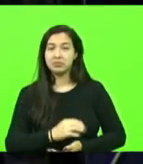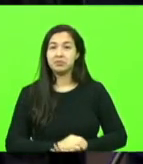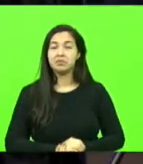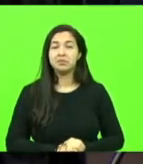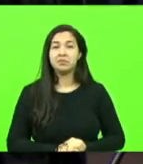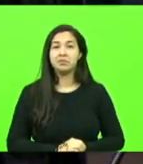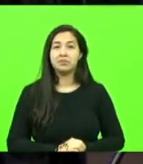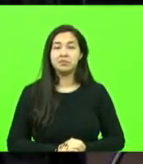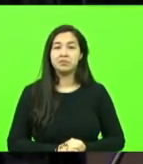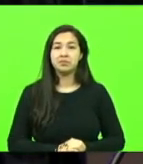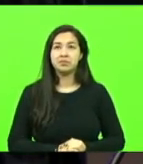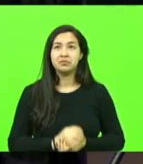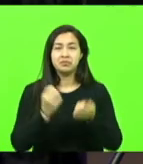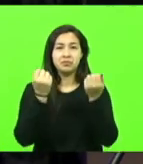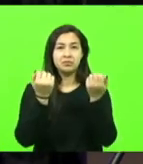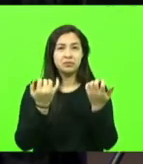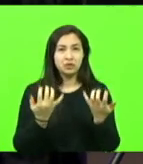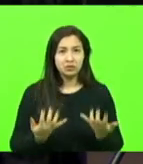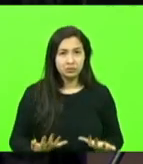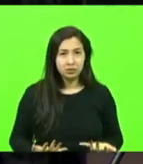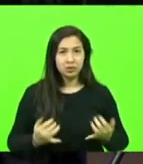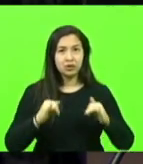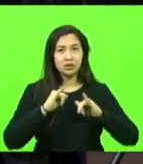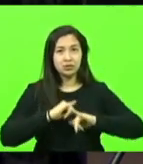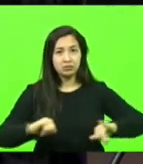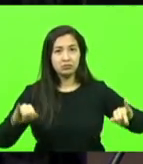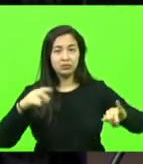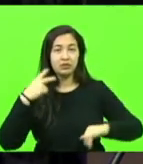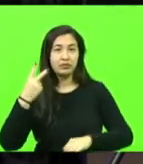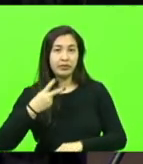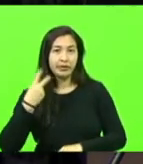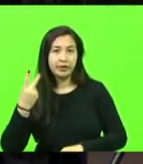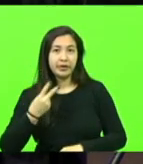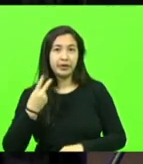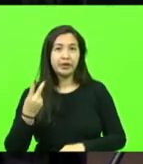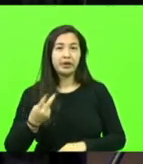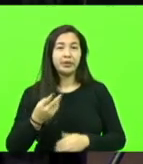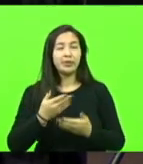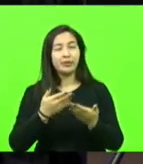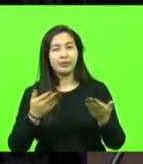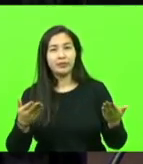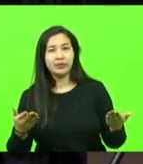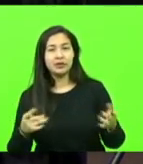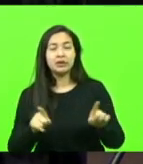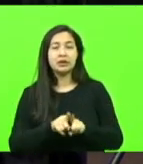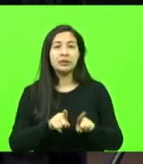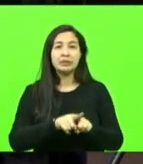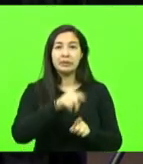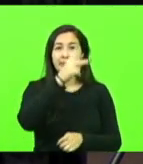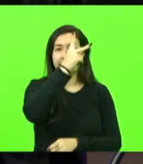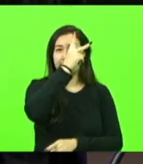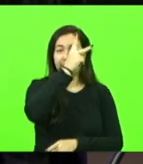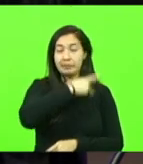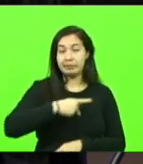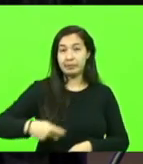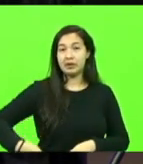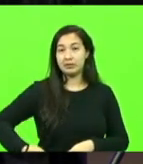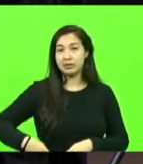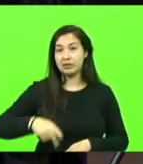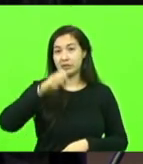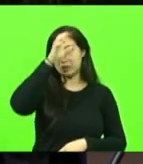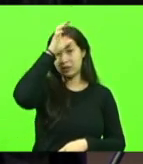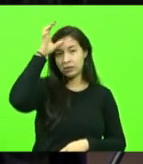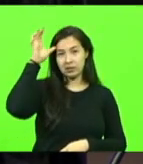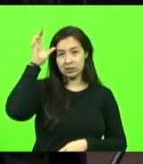Uma explicação aos vereadores mirins que estão aqui, juntamente com a presidência da Câmara de